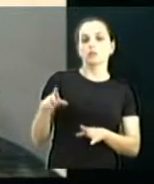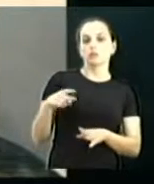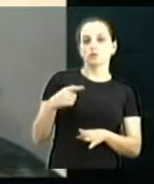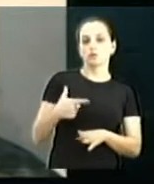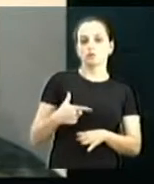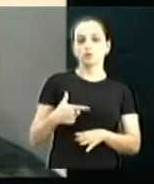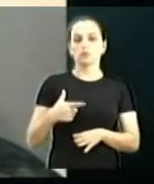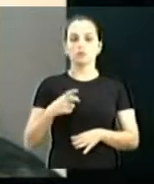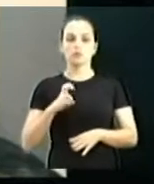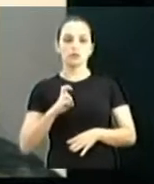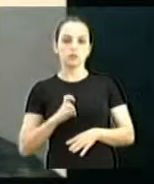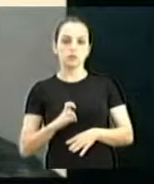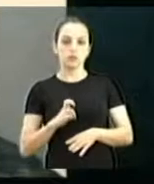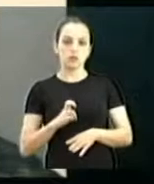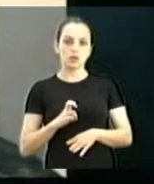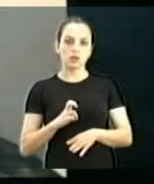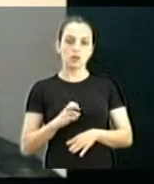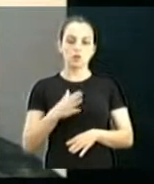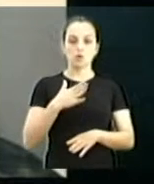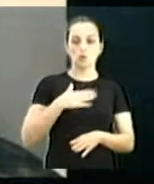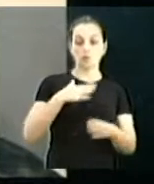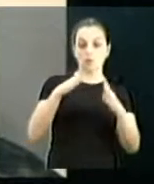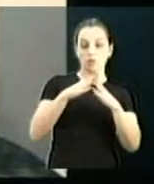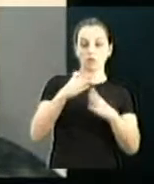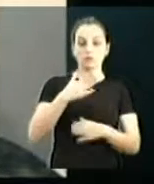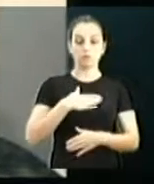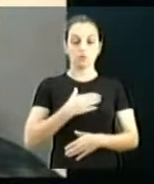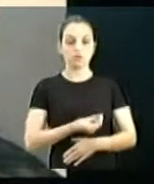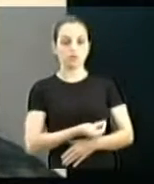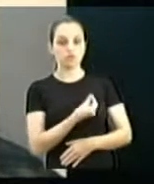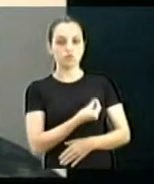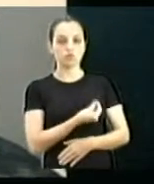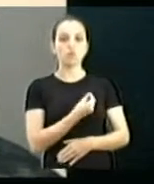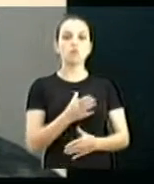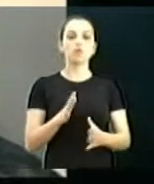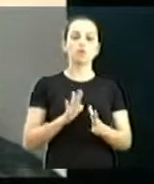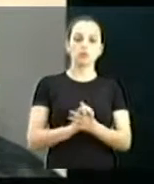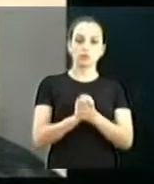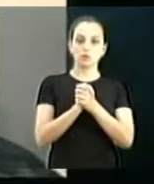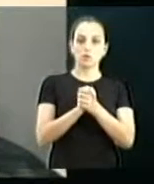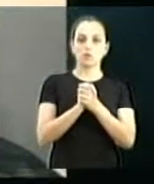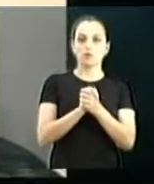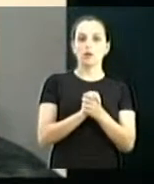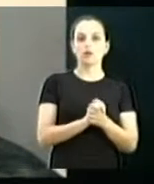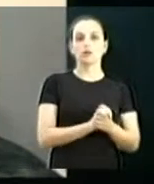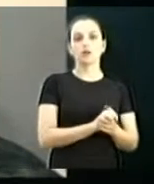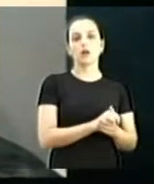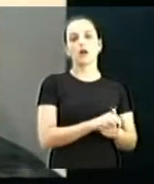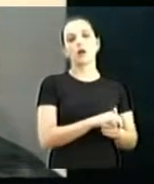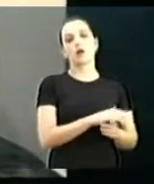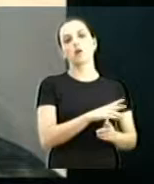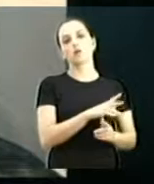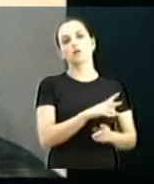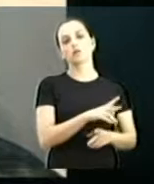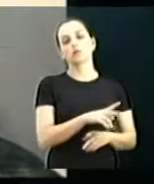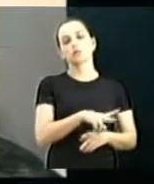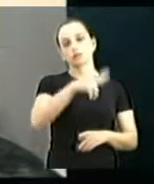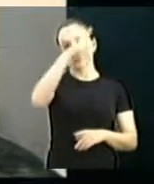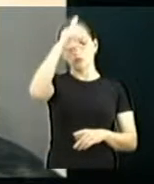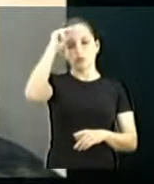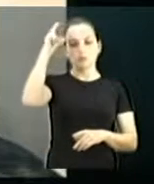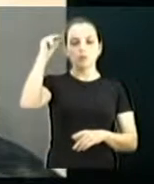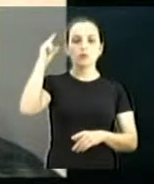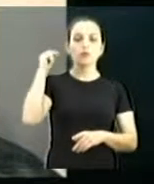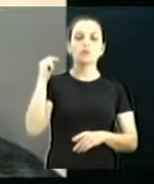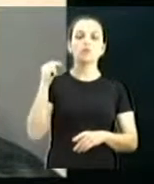programa Minha Casa Minha Vida, que era, mais uma vez, parabenizar o nosso prefeito Marcelo Barbieri, por entrega de mais